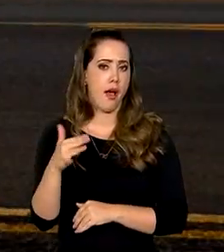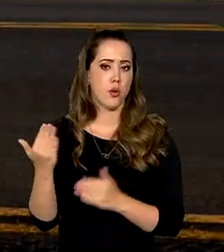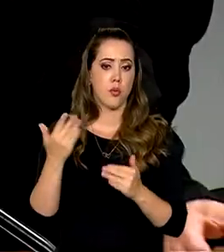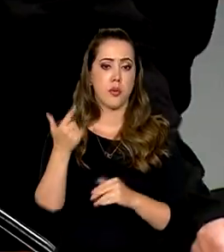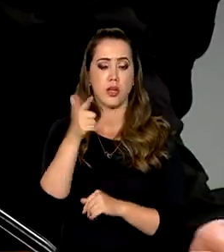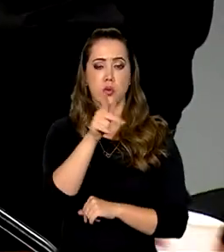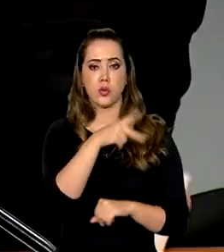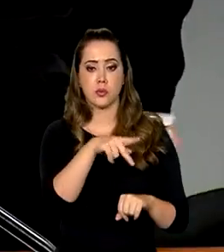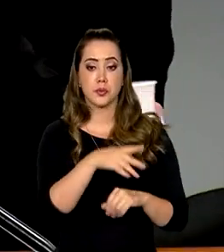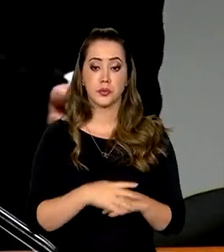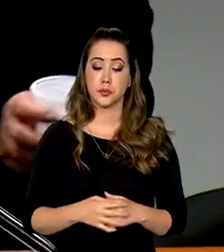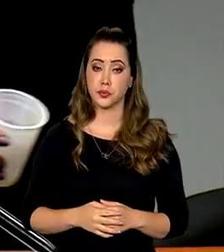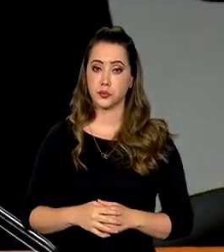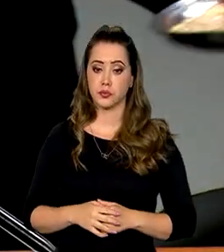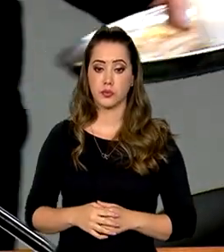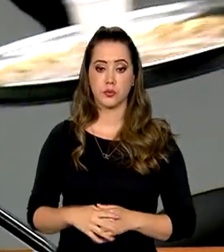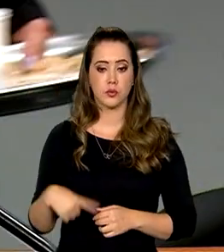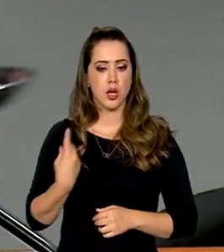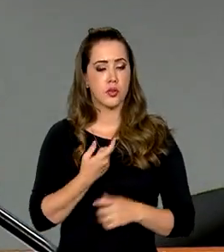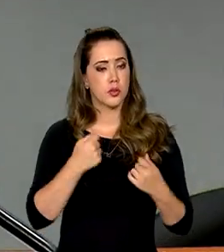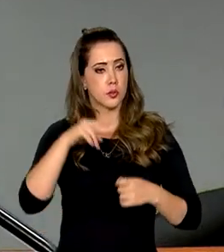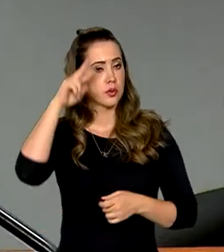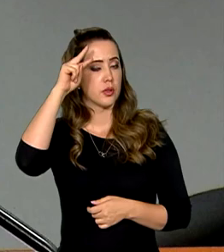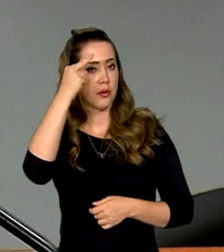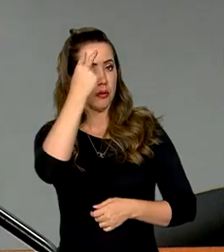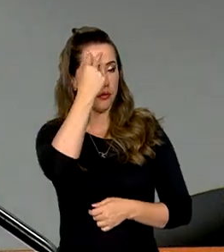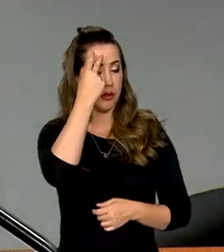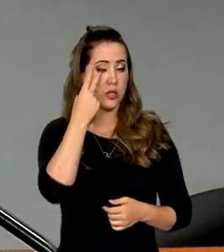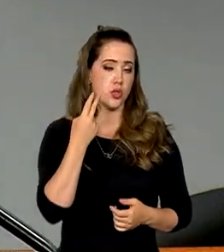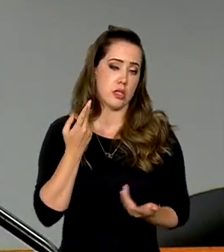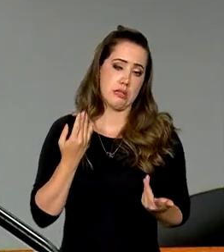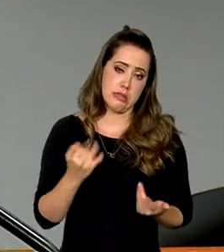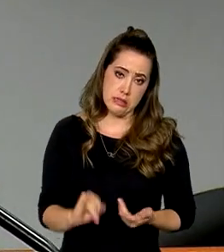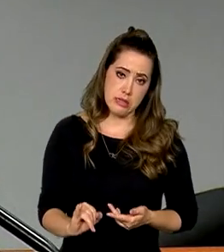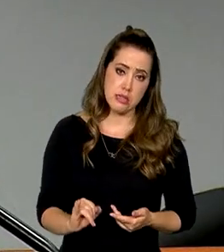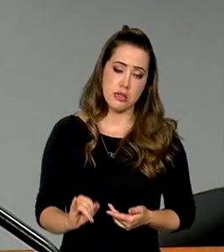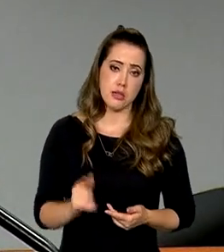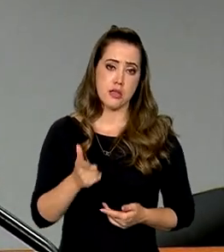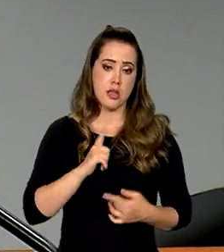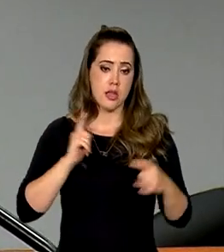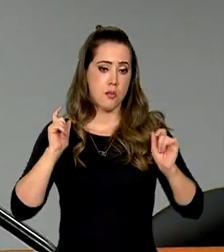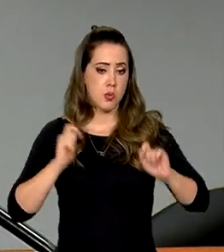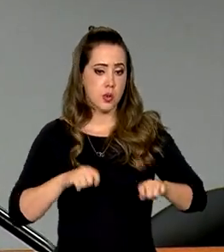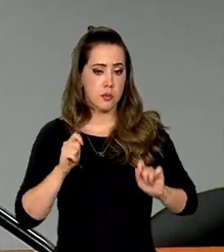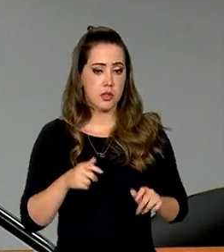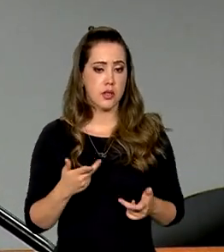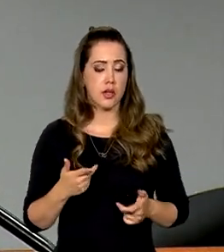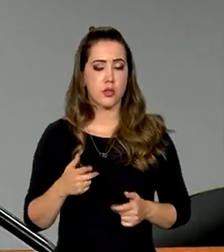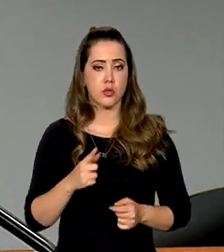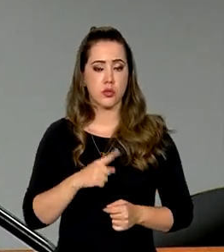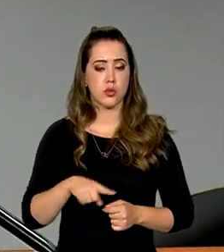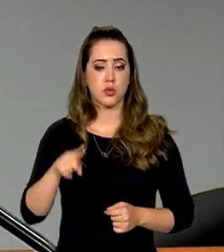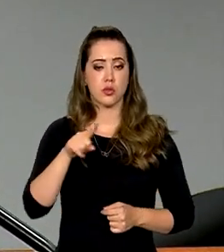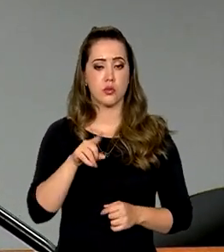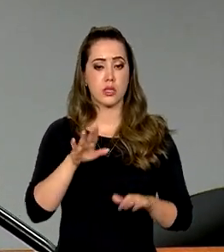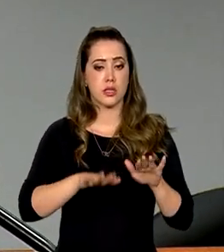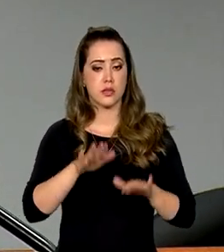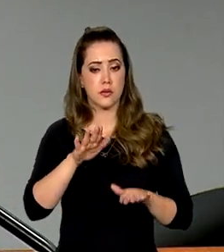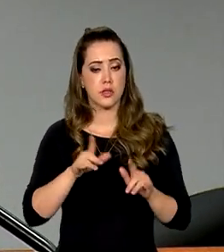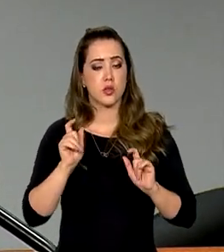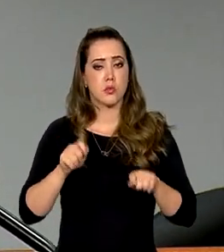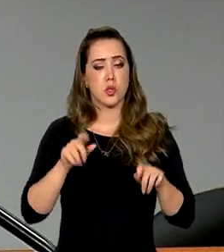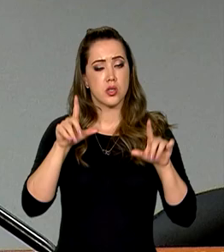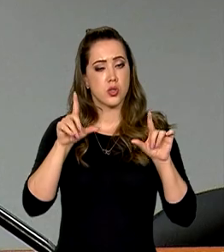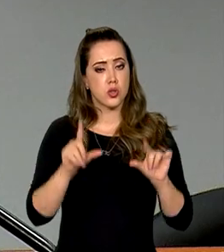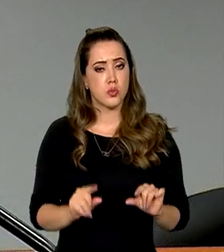concorrência. É o momento de nós refletirmos se há margem para que, em alguns casos, nós